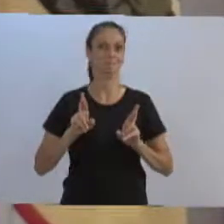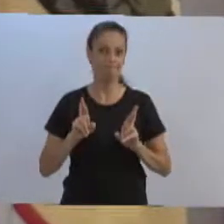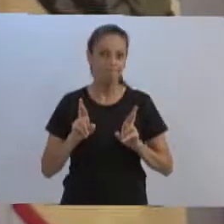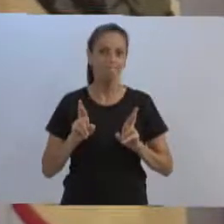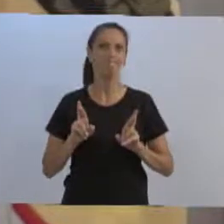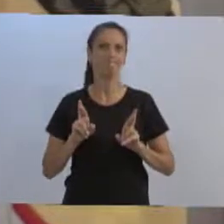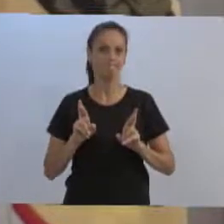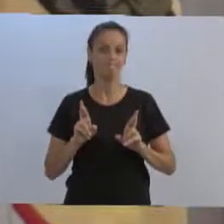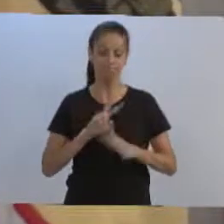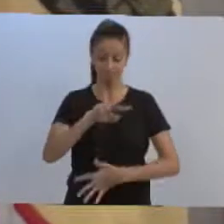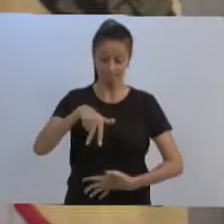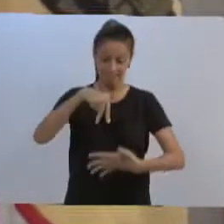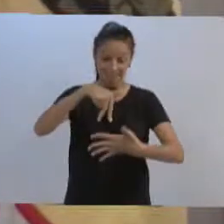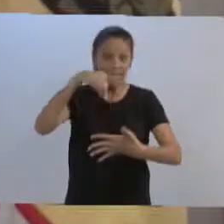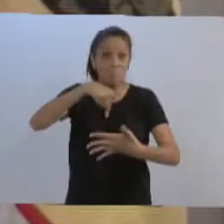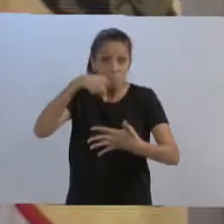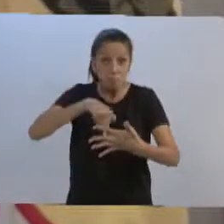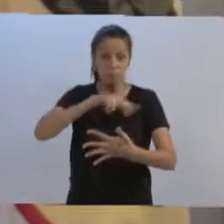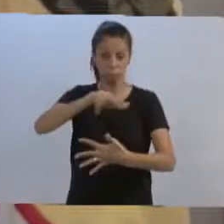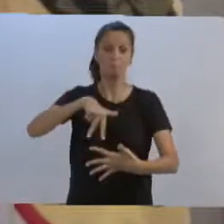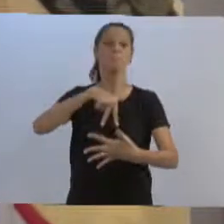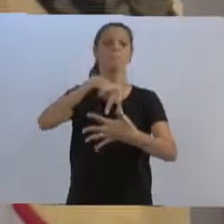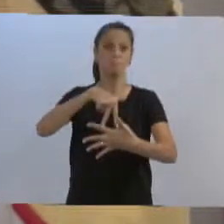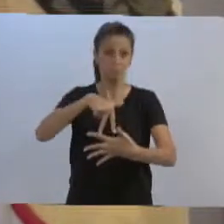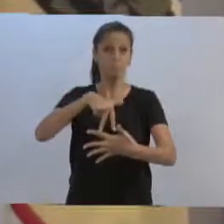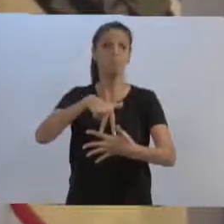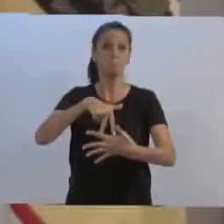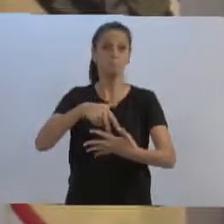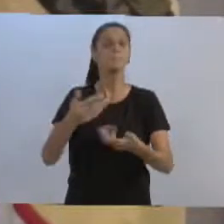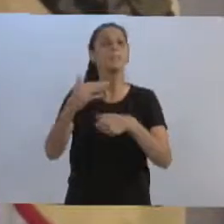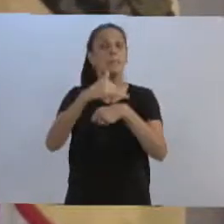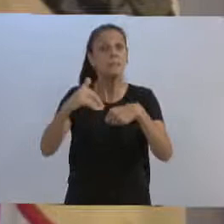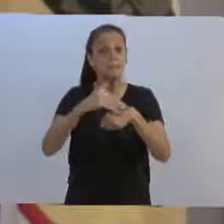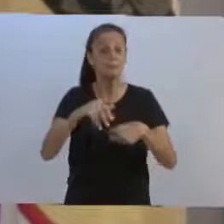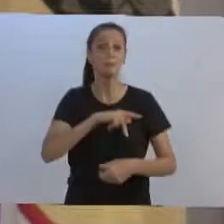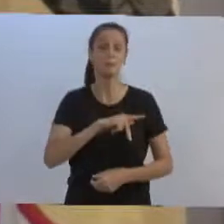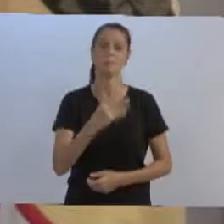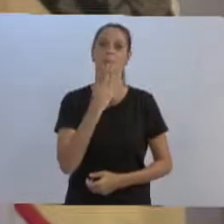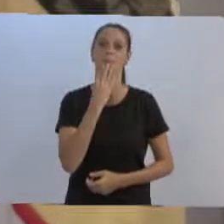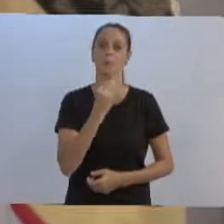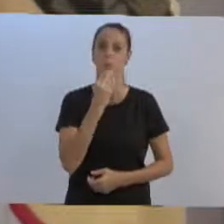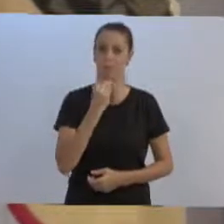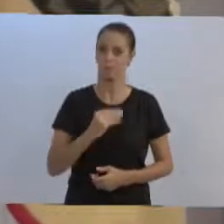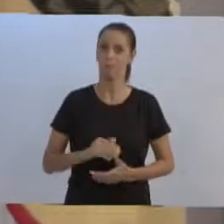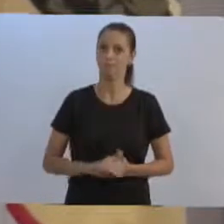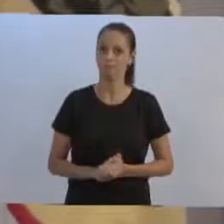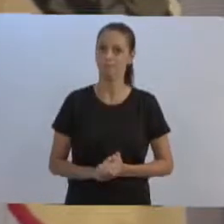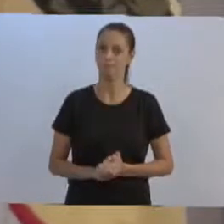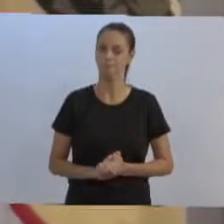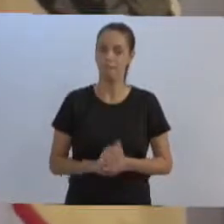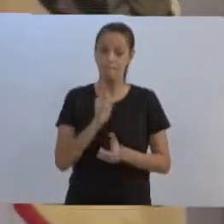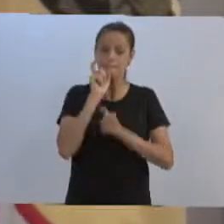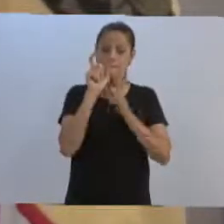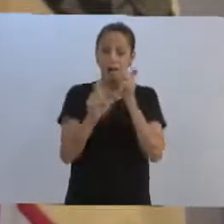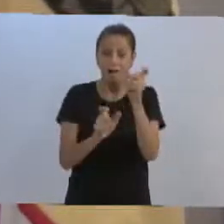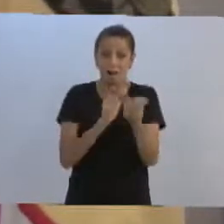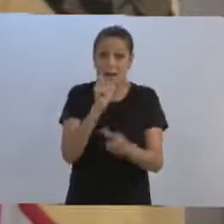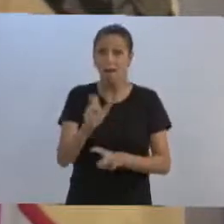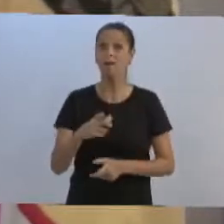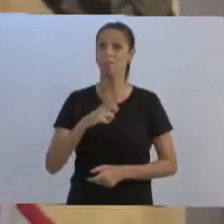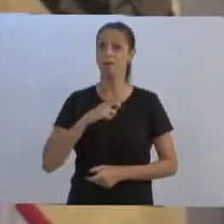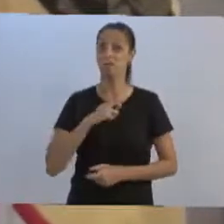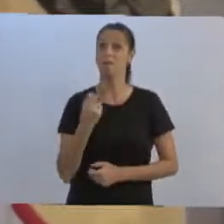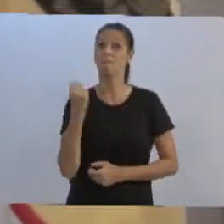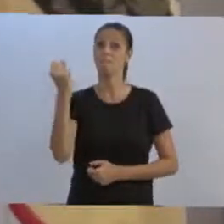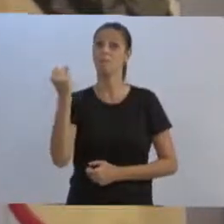Aqui, nesta tribuna, meu querido presidente Bruno, a força das palavras é igual à força da